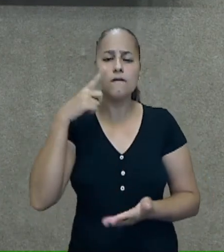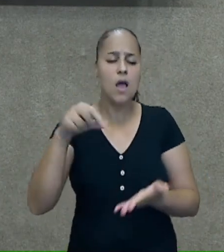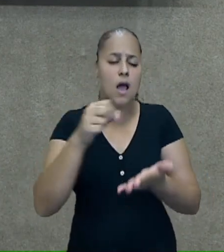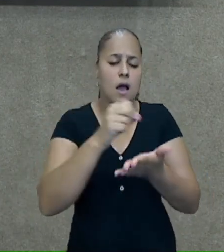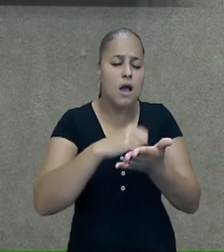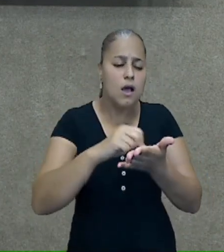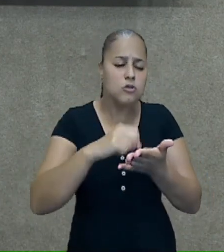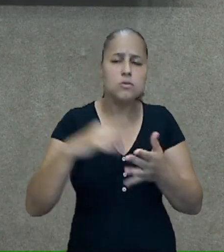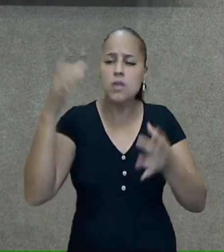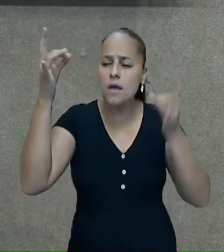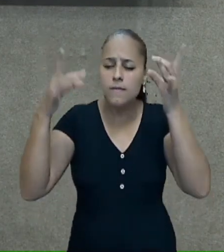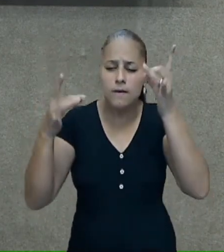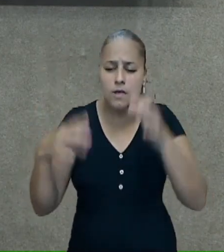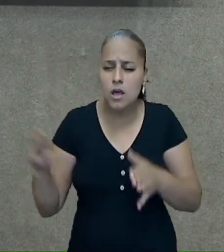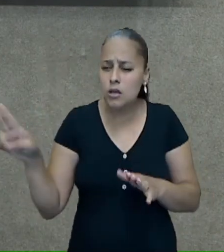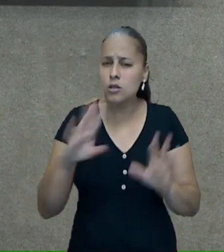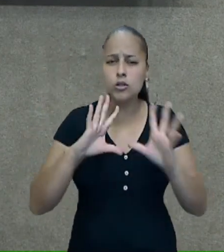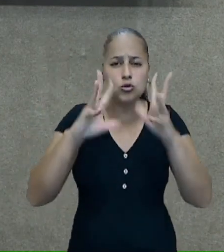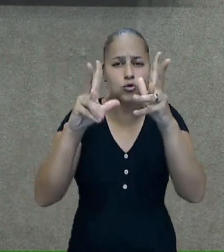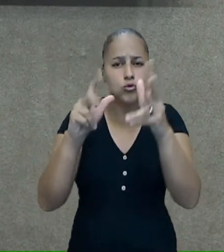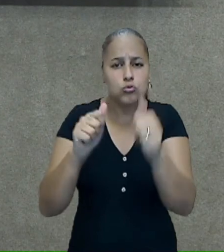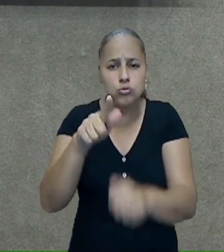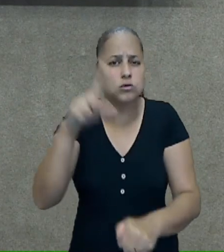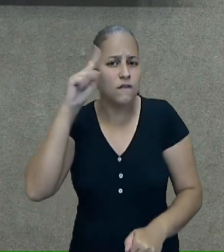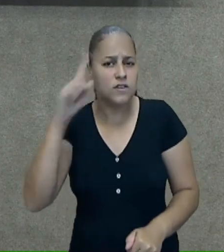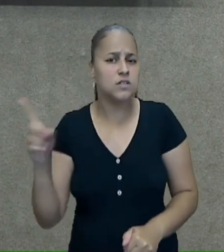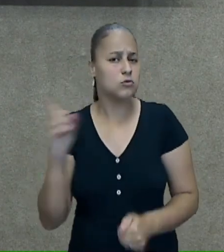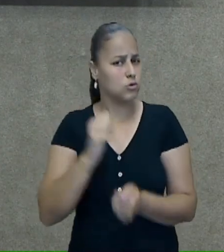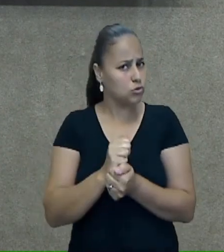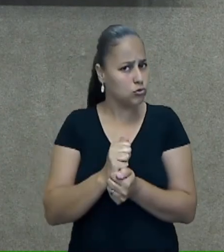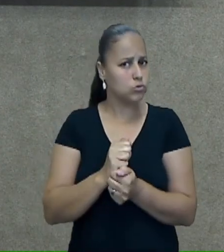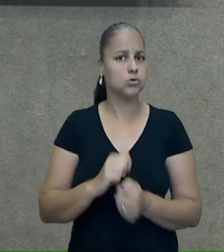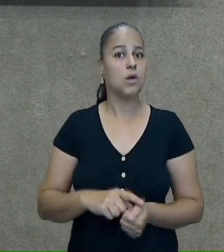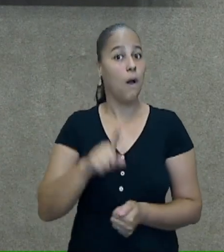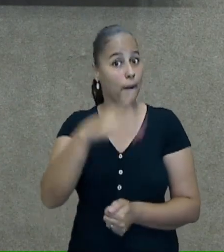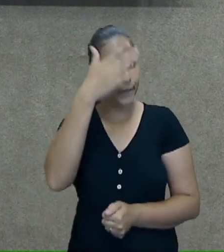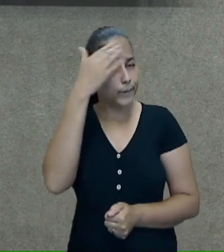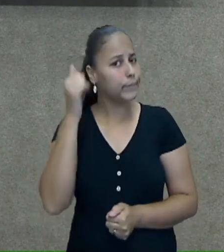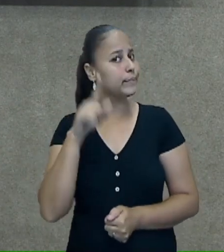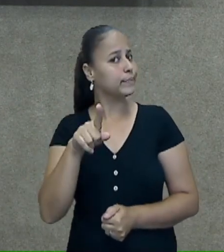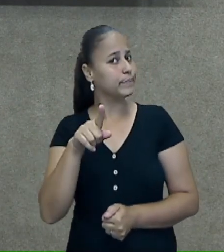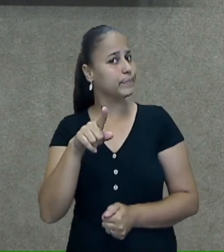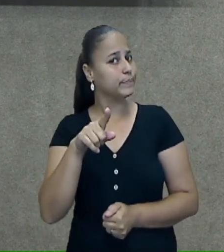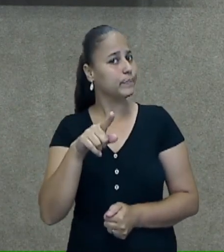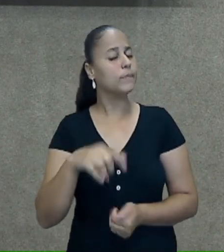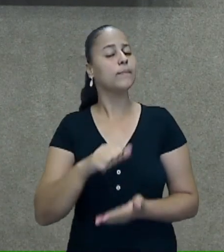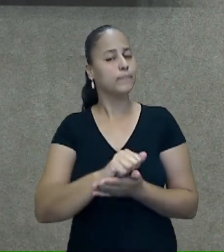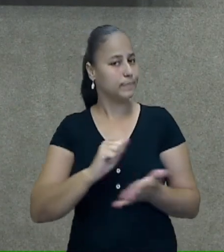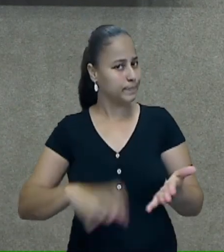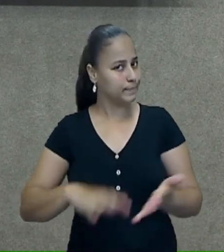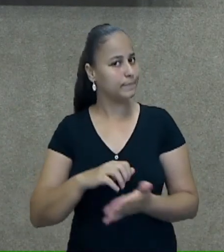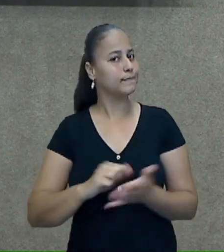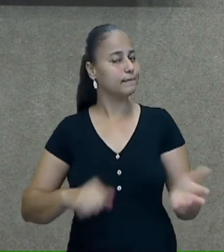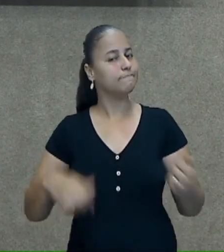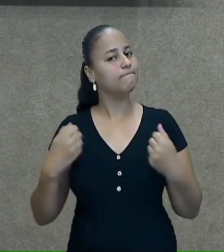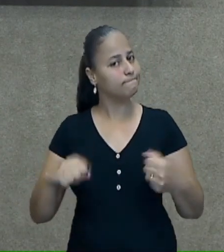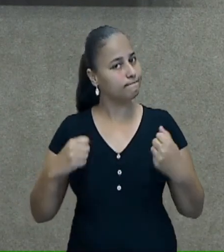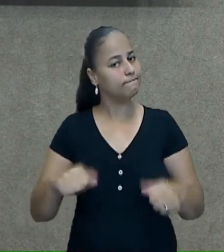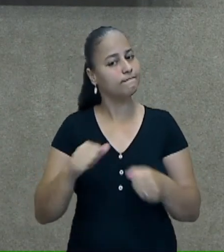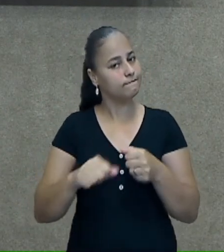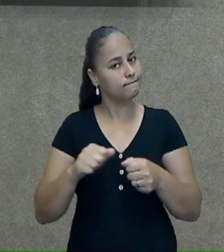tudo aquilo que você vai fazer durante o seu dia. E não esquecer de fazer as nossas atividades.